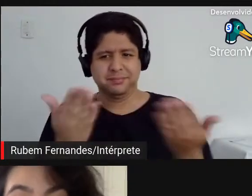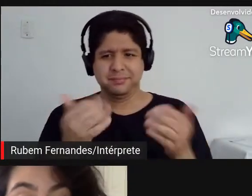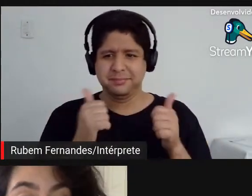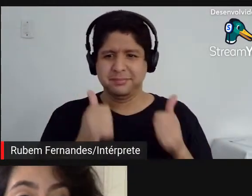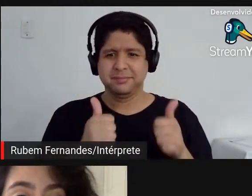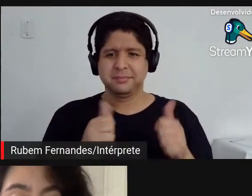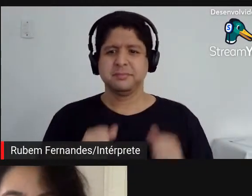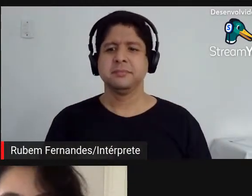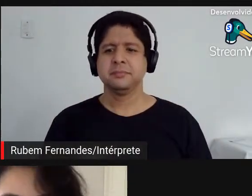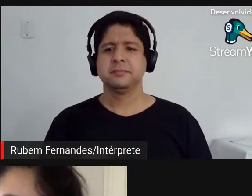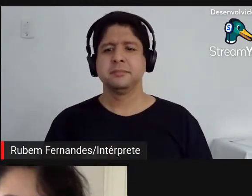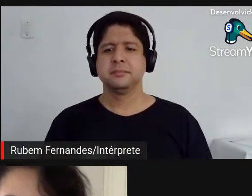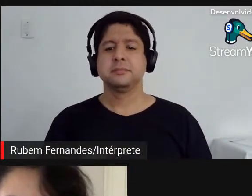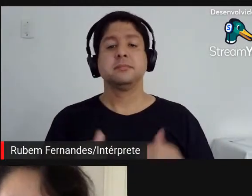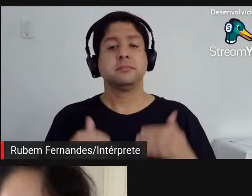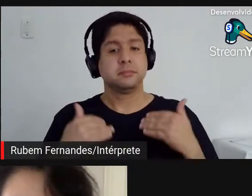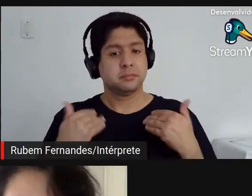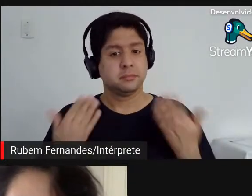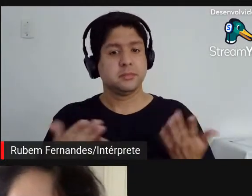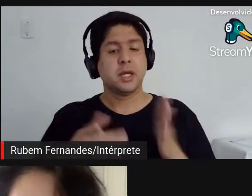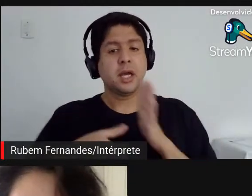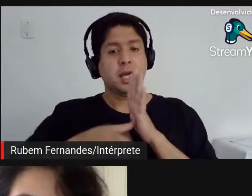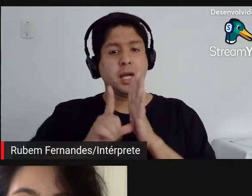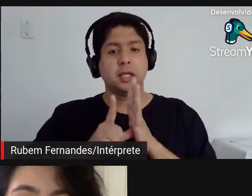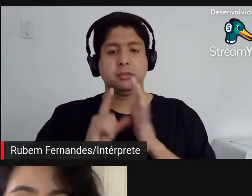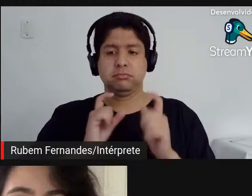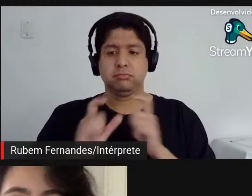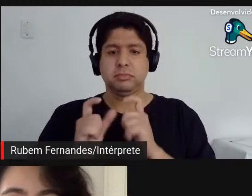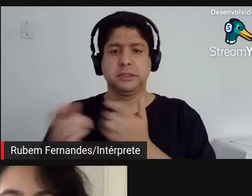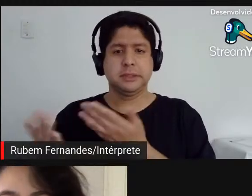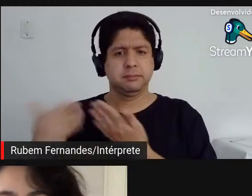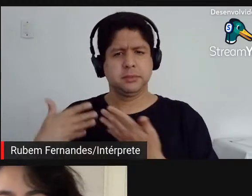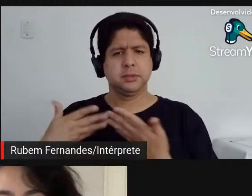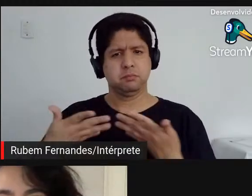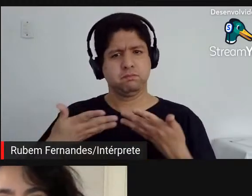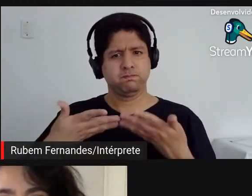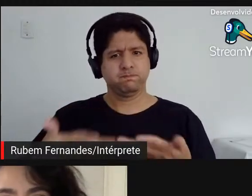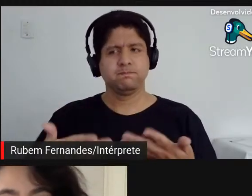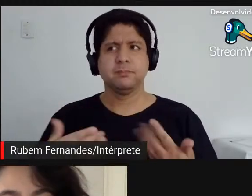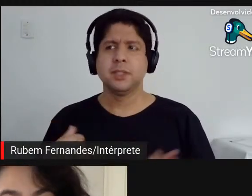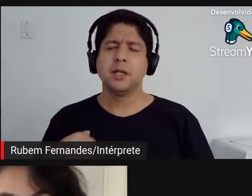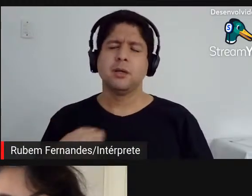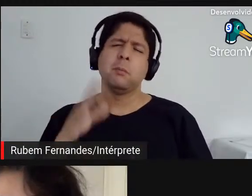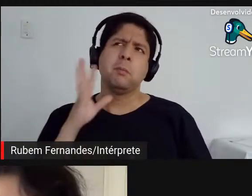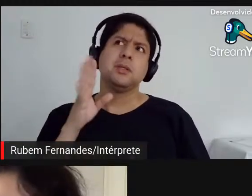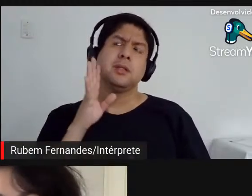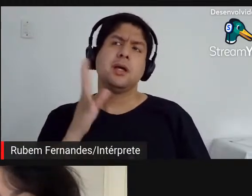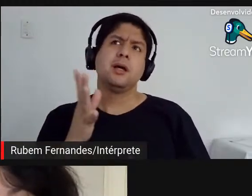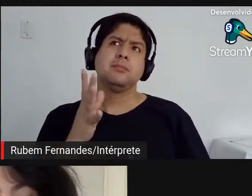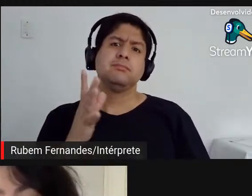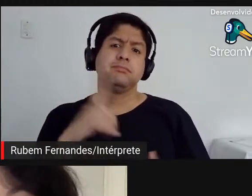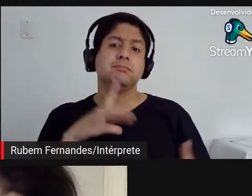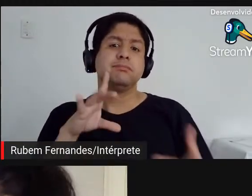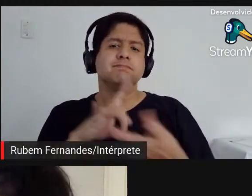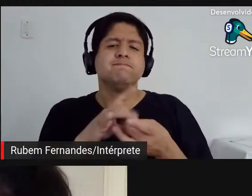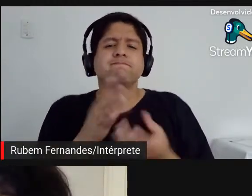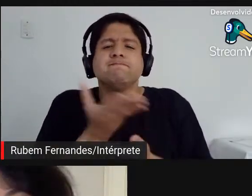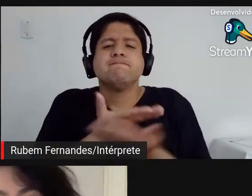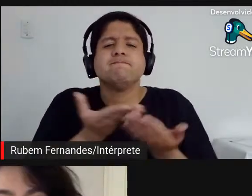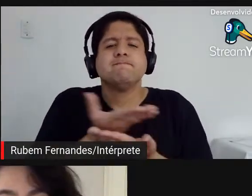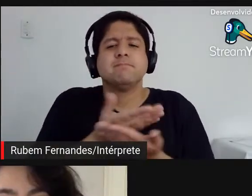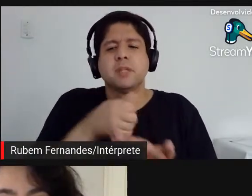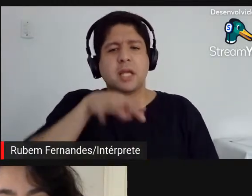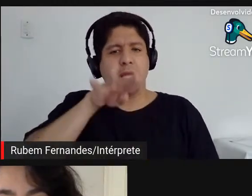Então, quando elas me chamaram para essa mesa, eu fiquei pensando muito sobre as relações entre arte e vida,